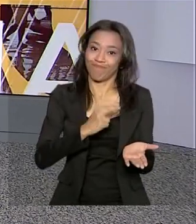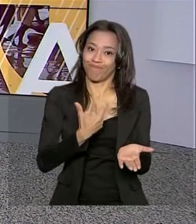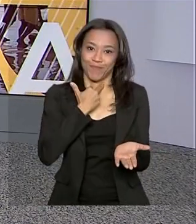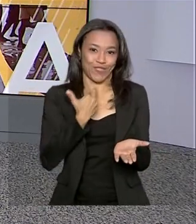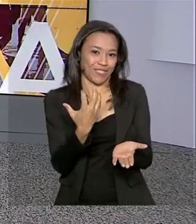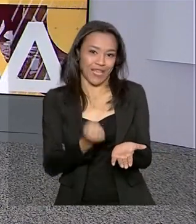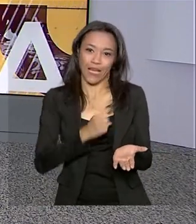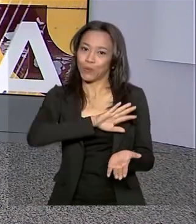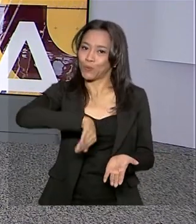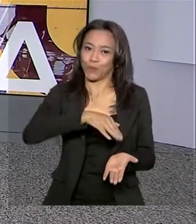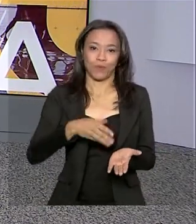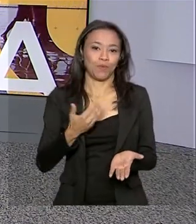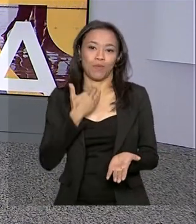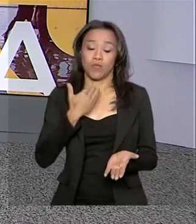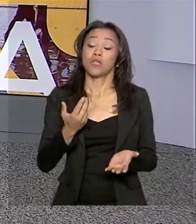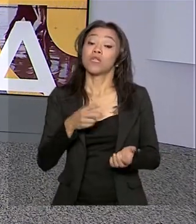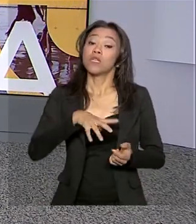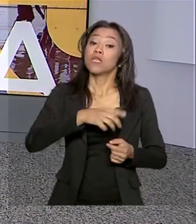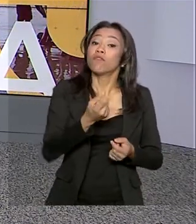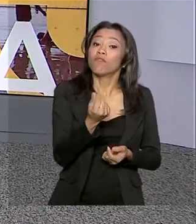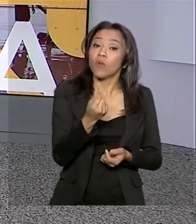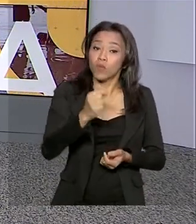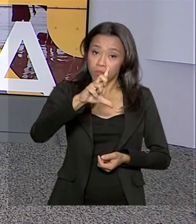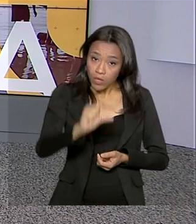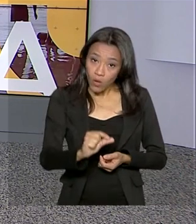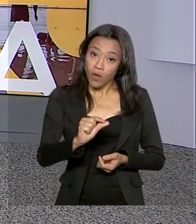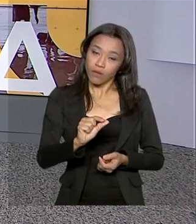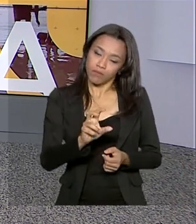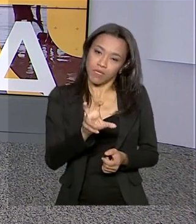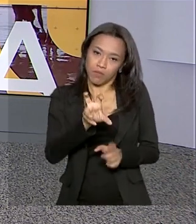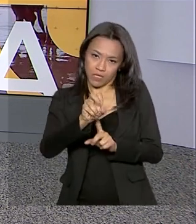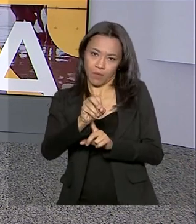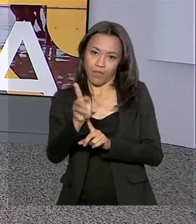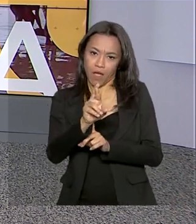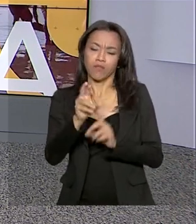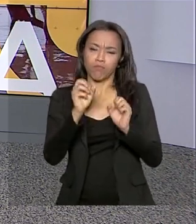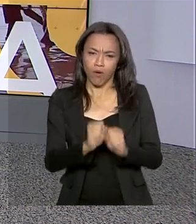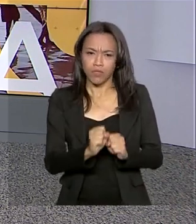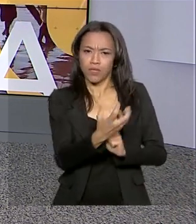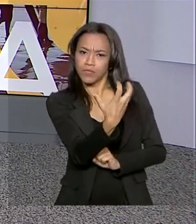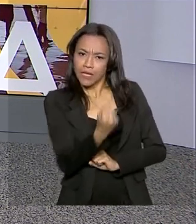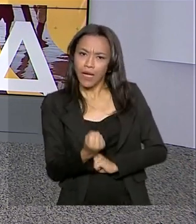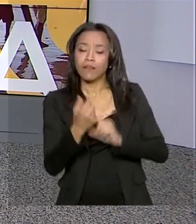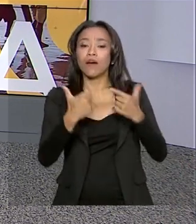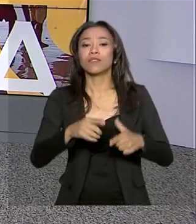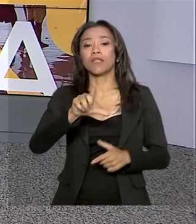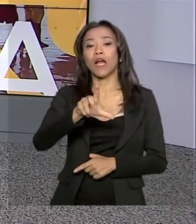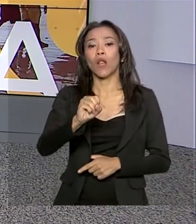é que os valores menores a serem recebidos, cerca de R$,00, poderão ser retirados nas casas lotéricas.